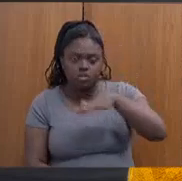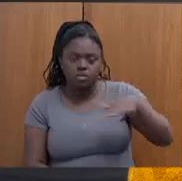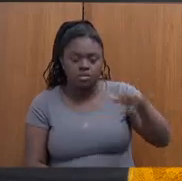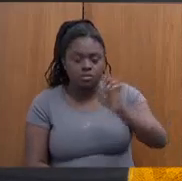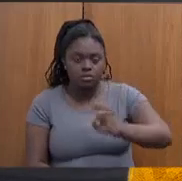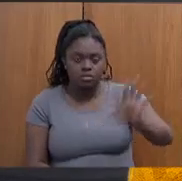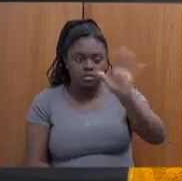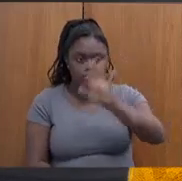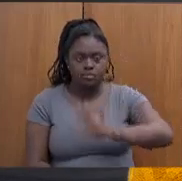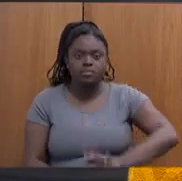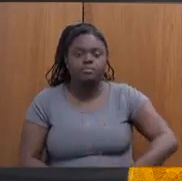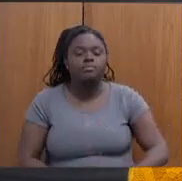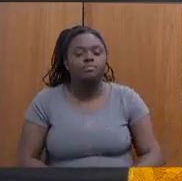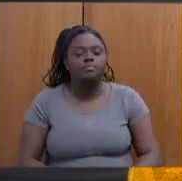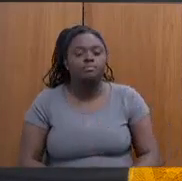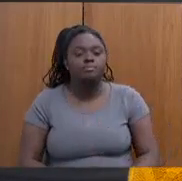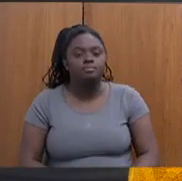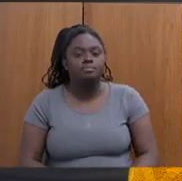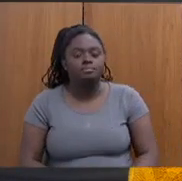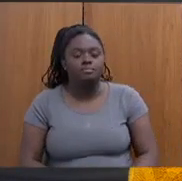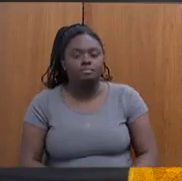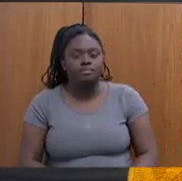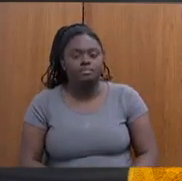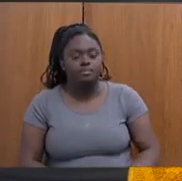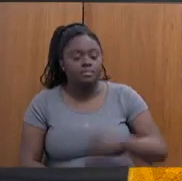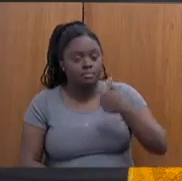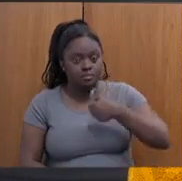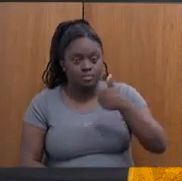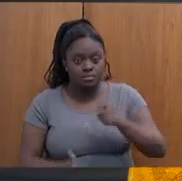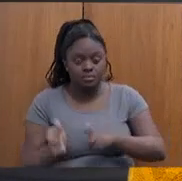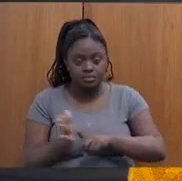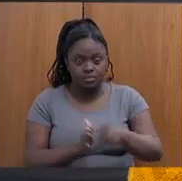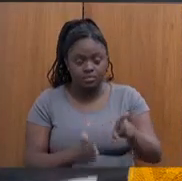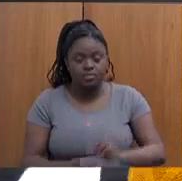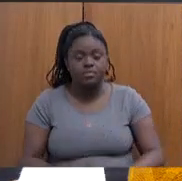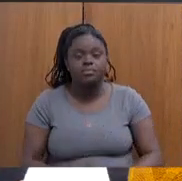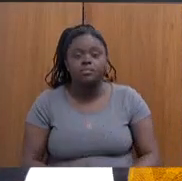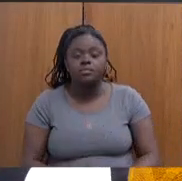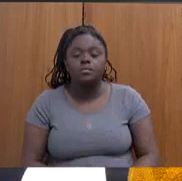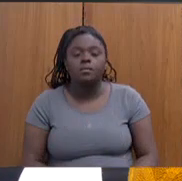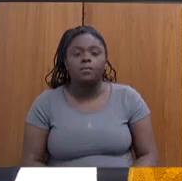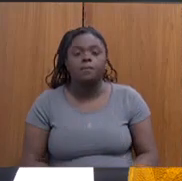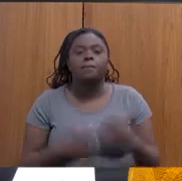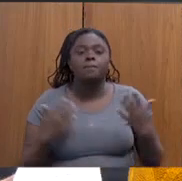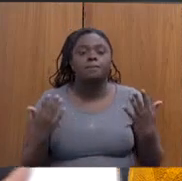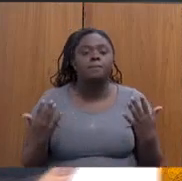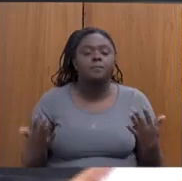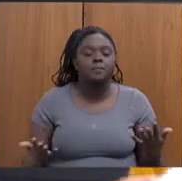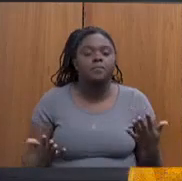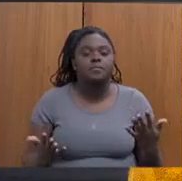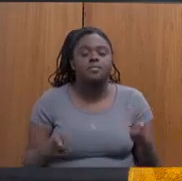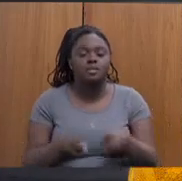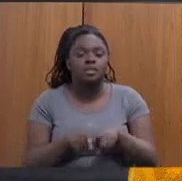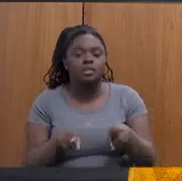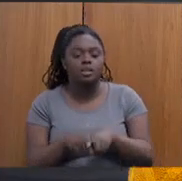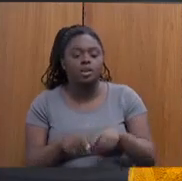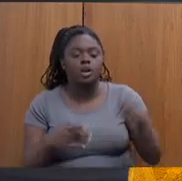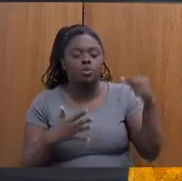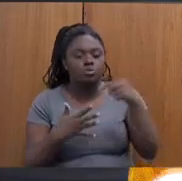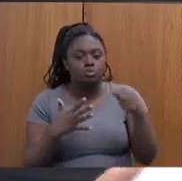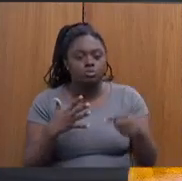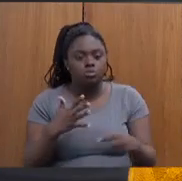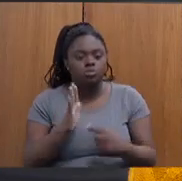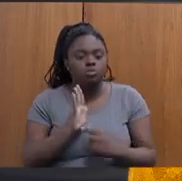Estado? Essa é a minha primeira questão. E aí, em relação aos pontos que foram colocados,